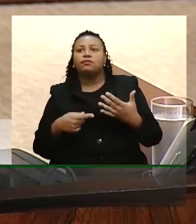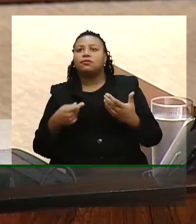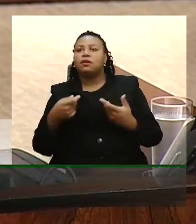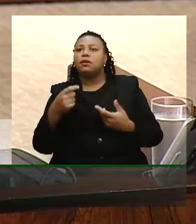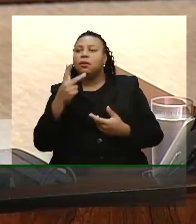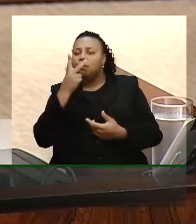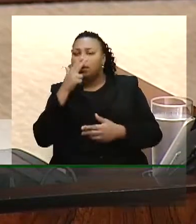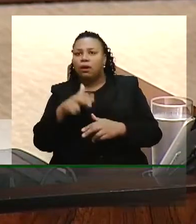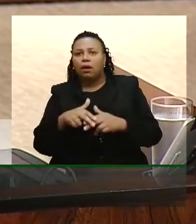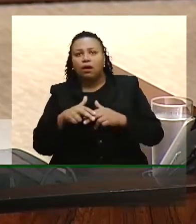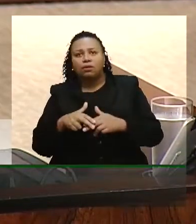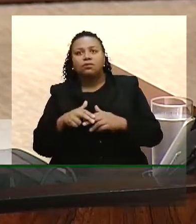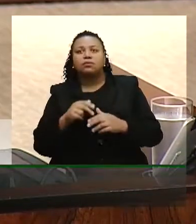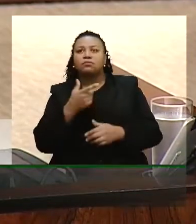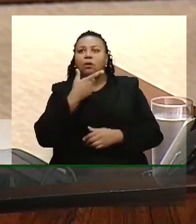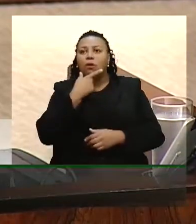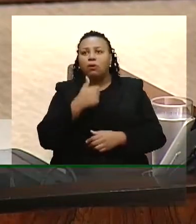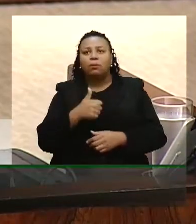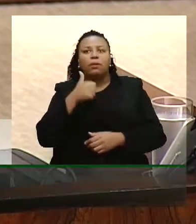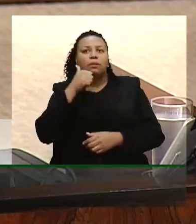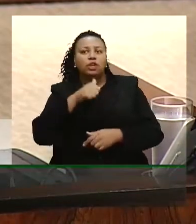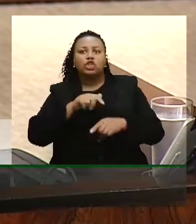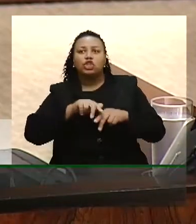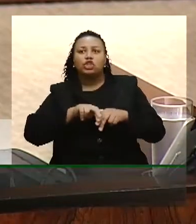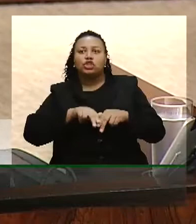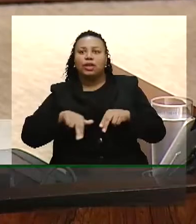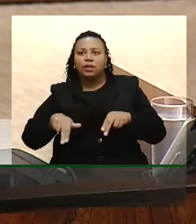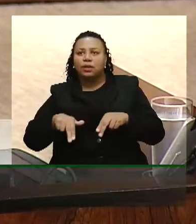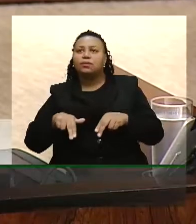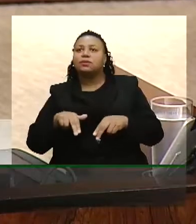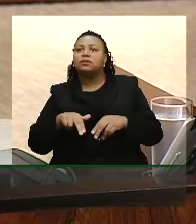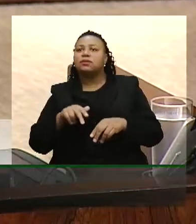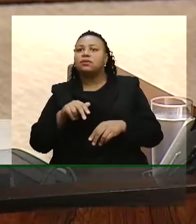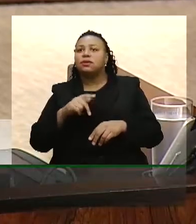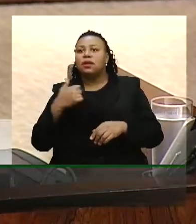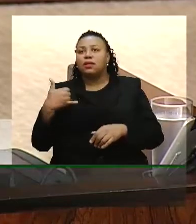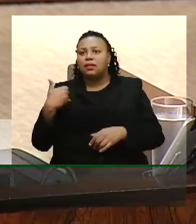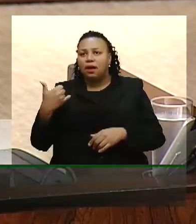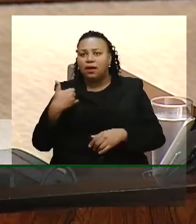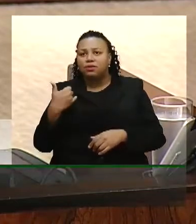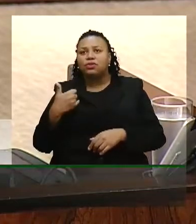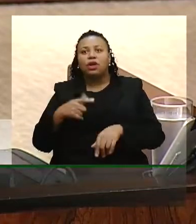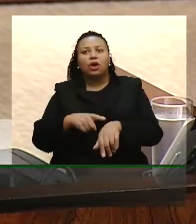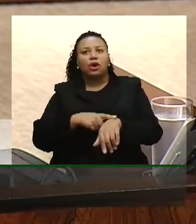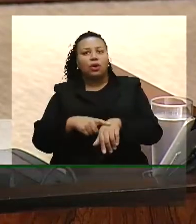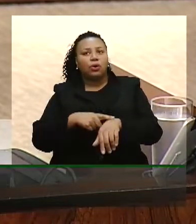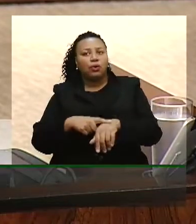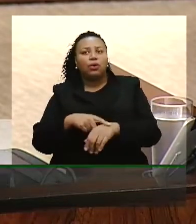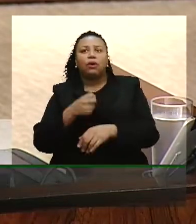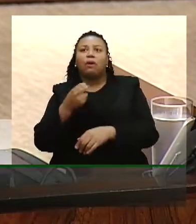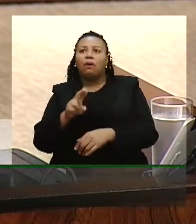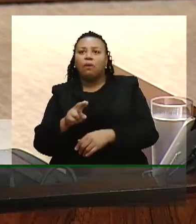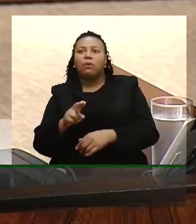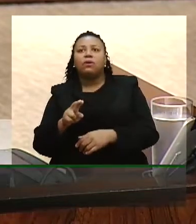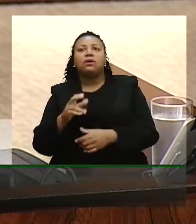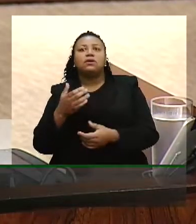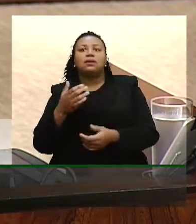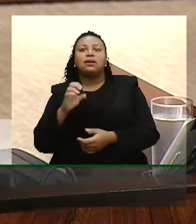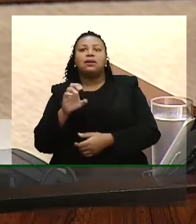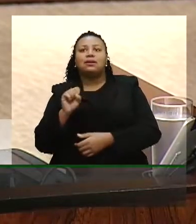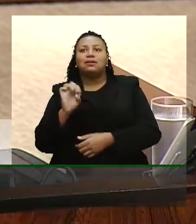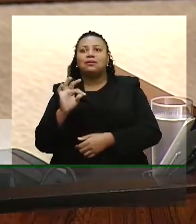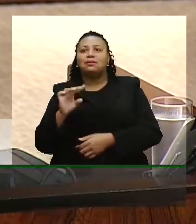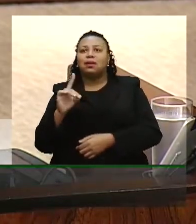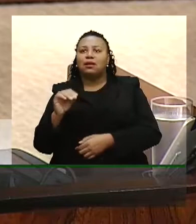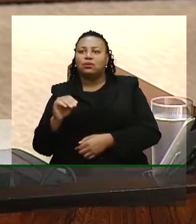por motivos de sexo, idade, cor ou estado civil. Por tudo, é que